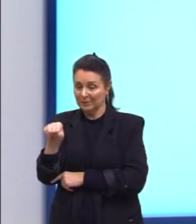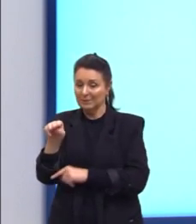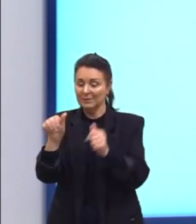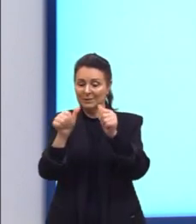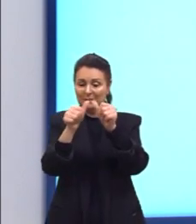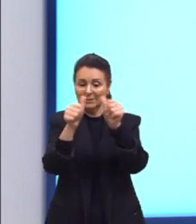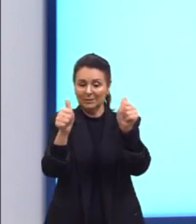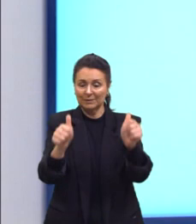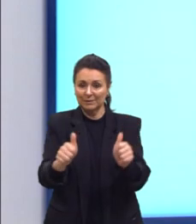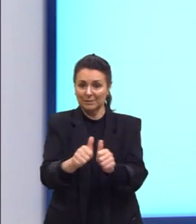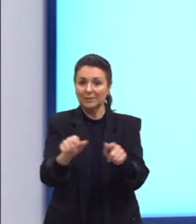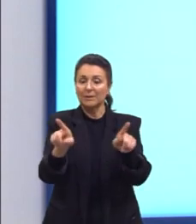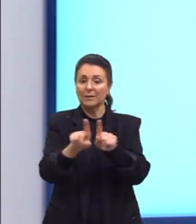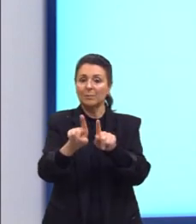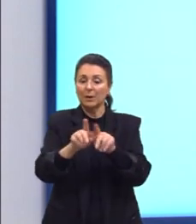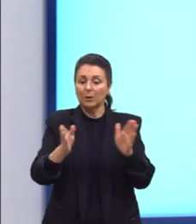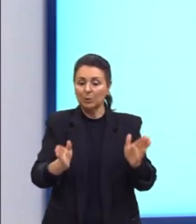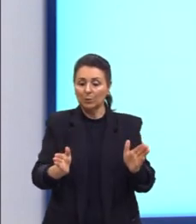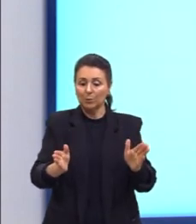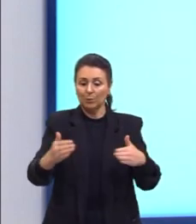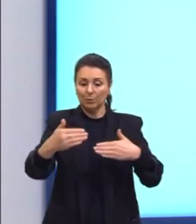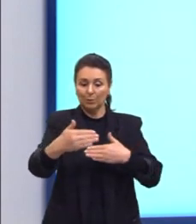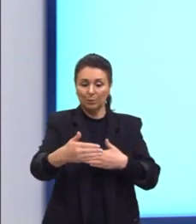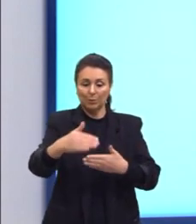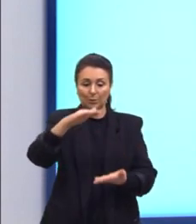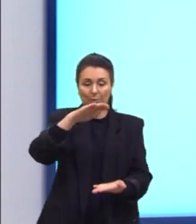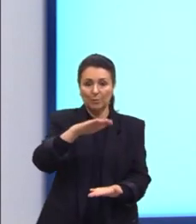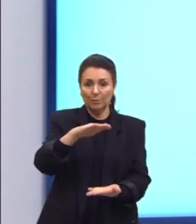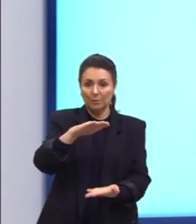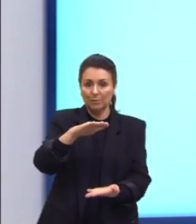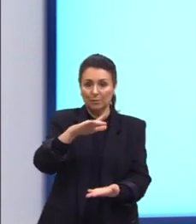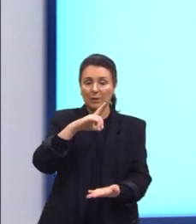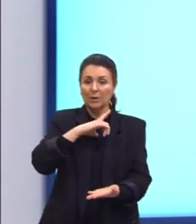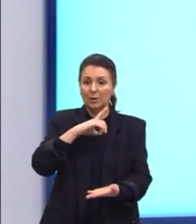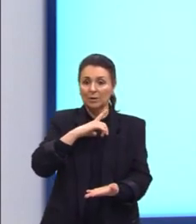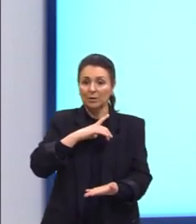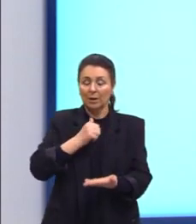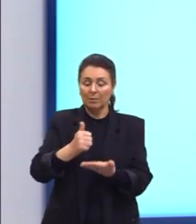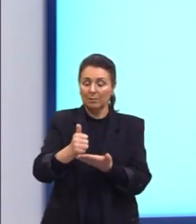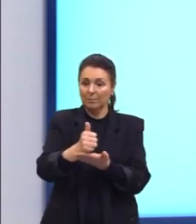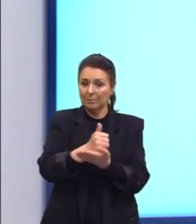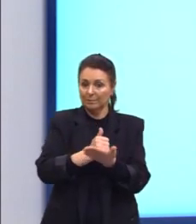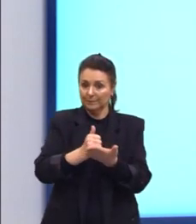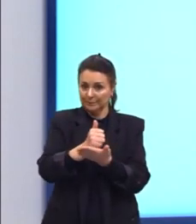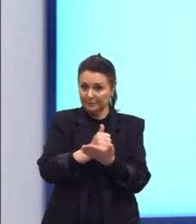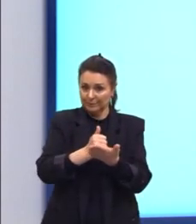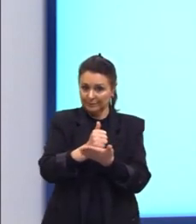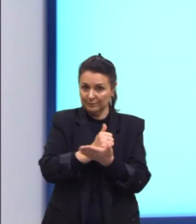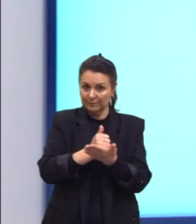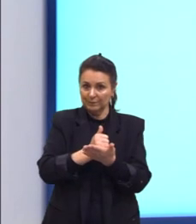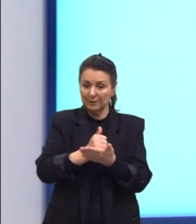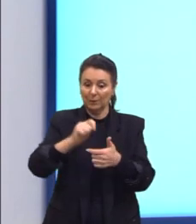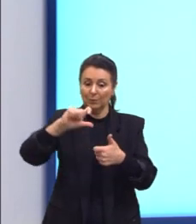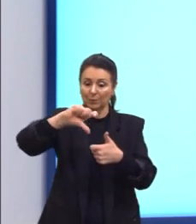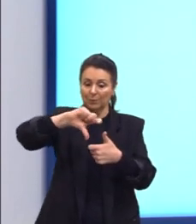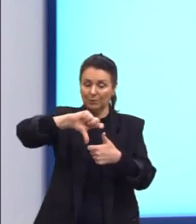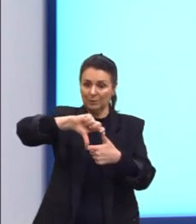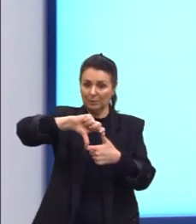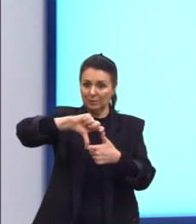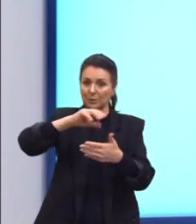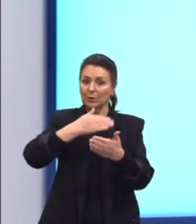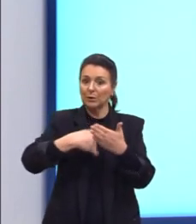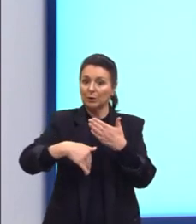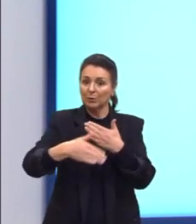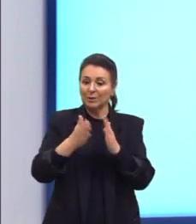Assim como no cubo. O cubo, ele tem ali as bases formadas por quadrados e todas